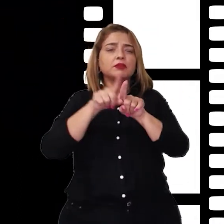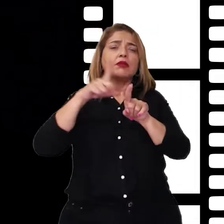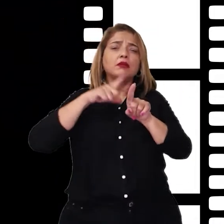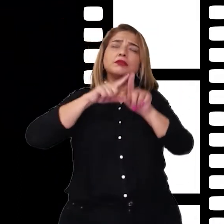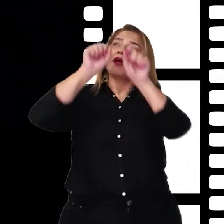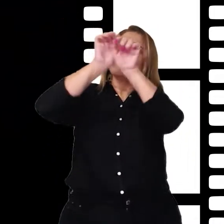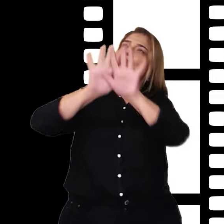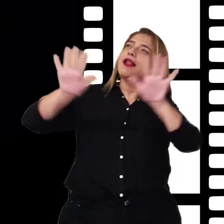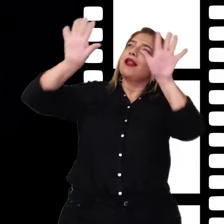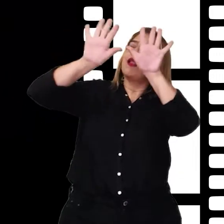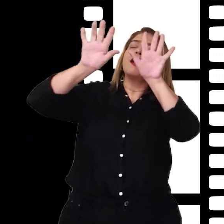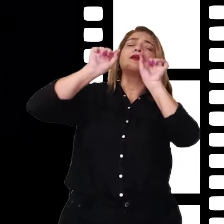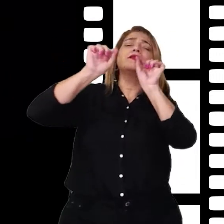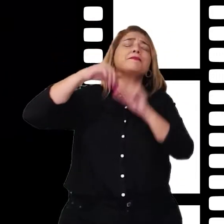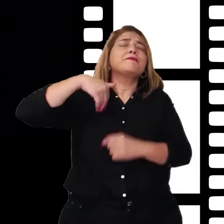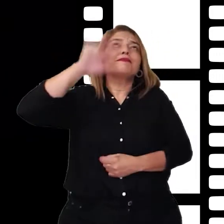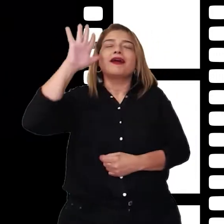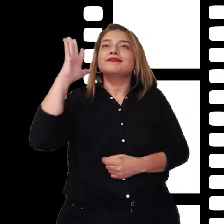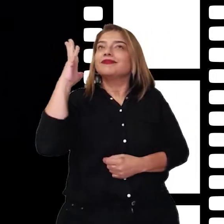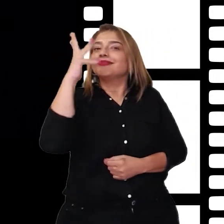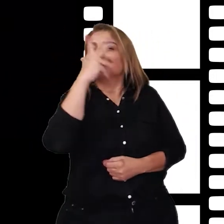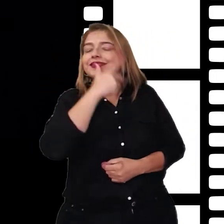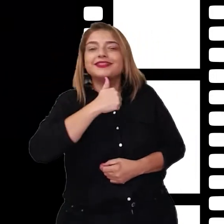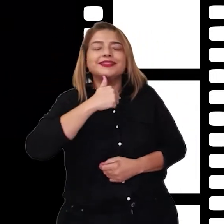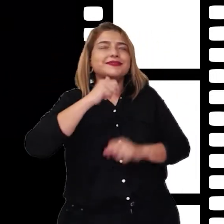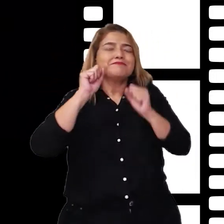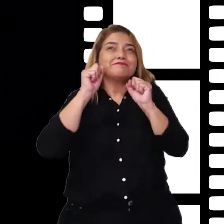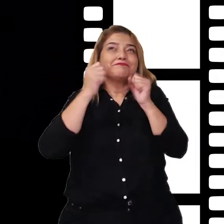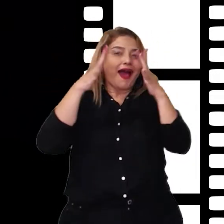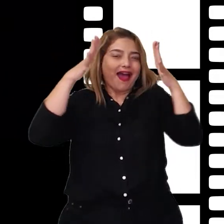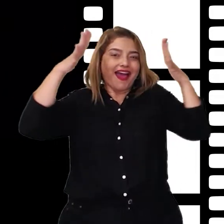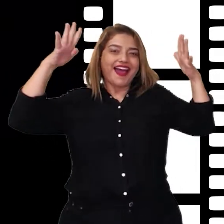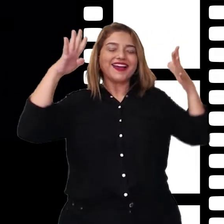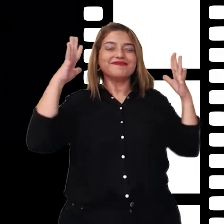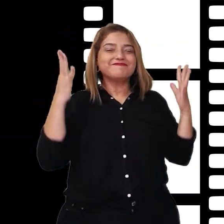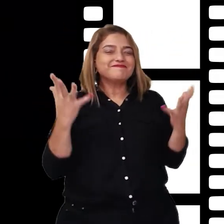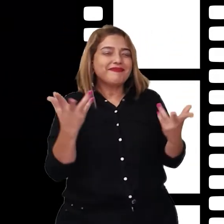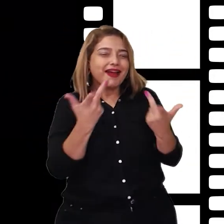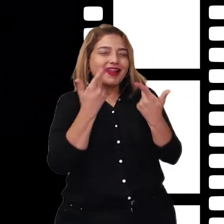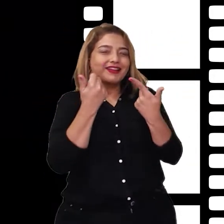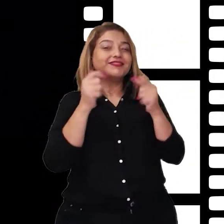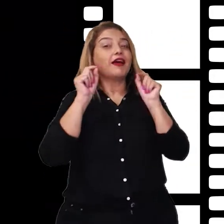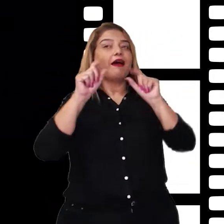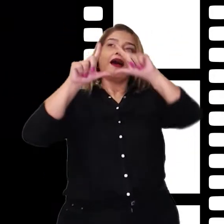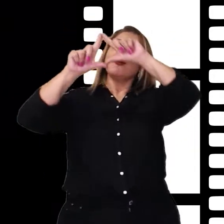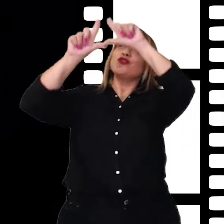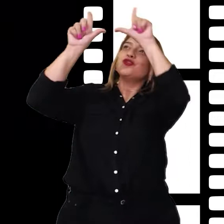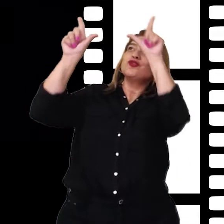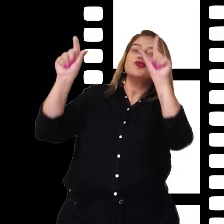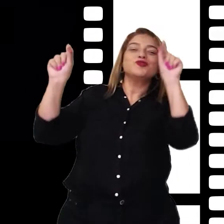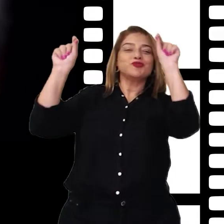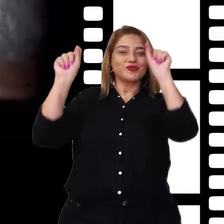ela, a mais bonita, a mais brilhante, a mais maravilhosa. A lua.